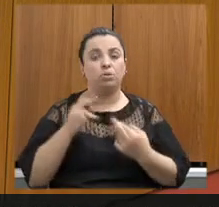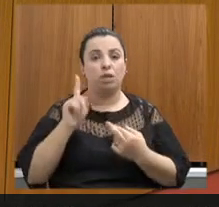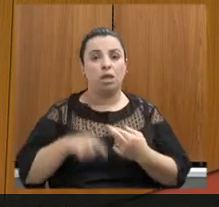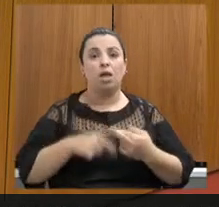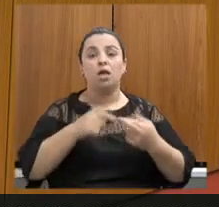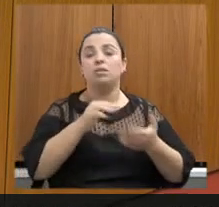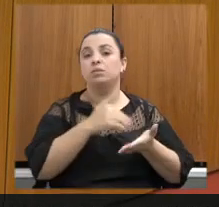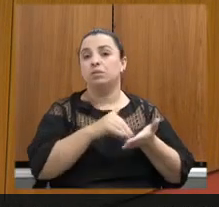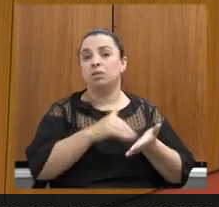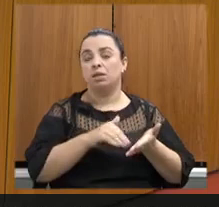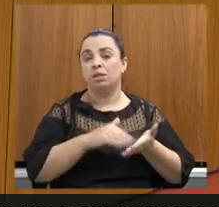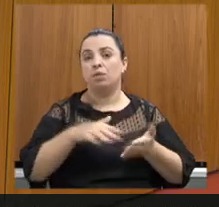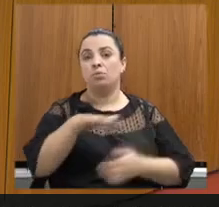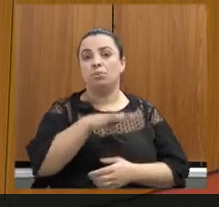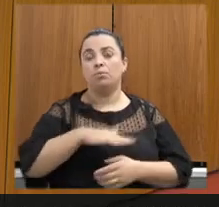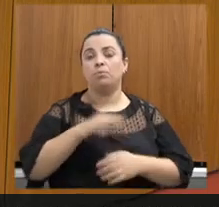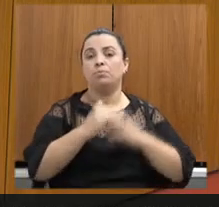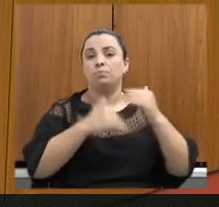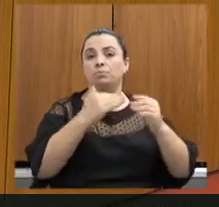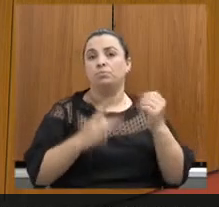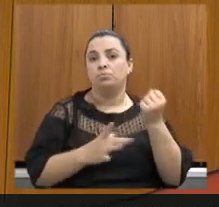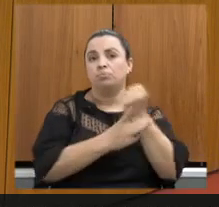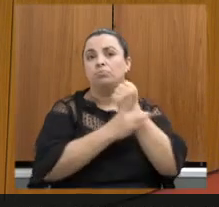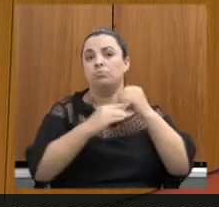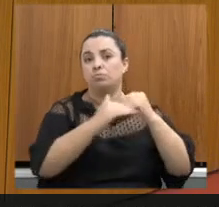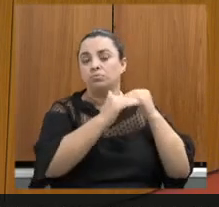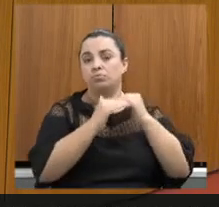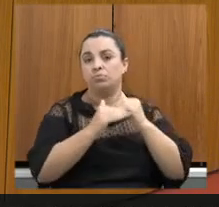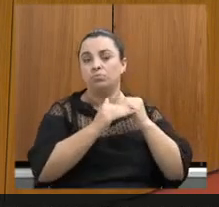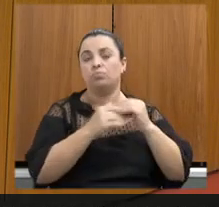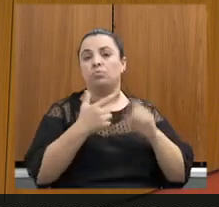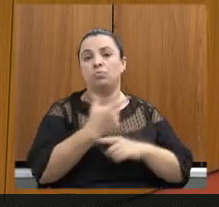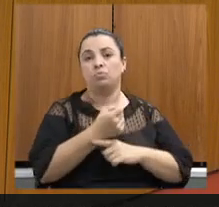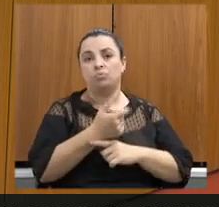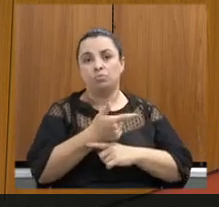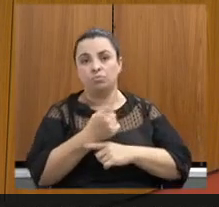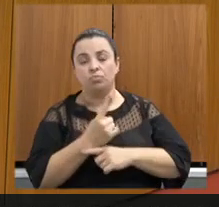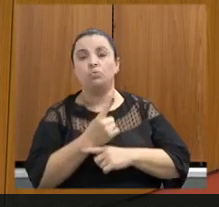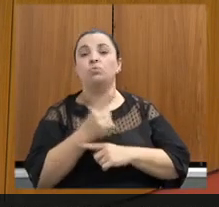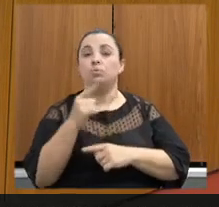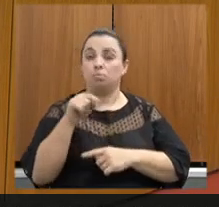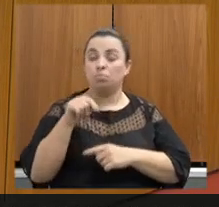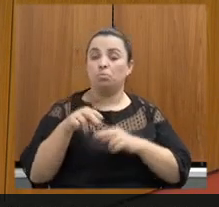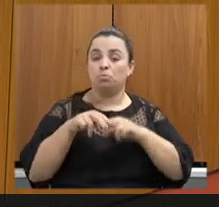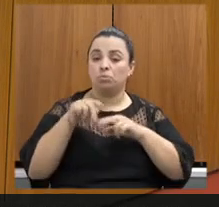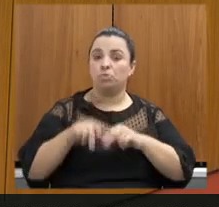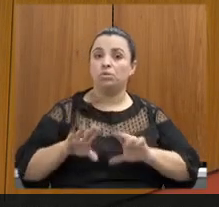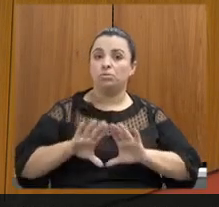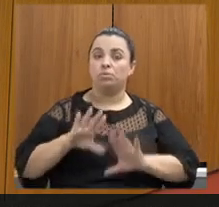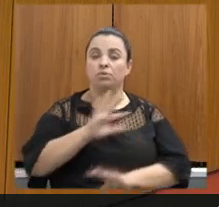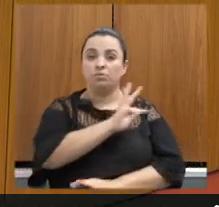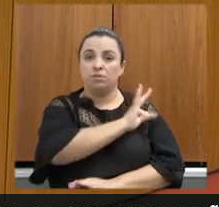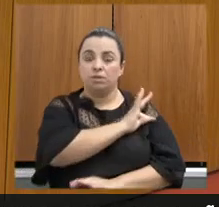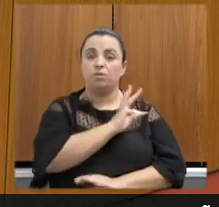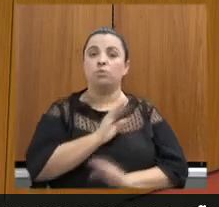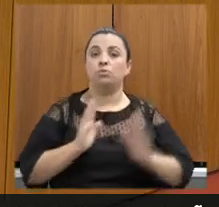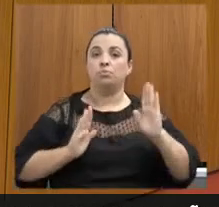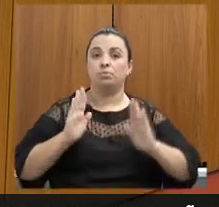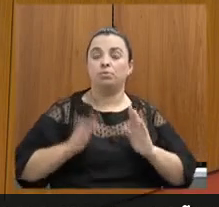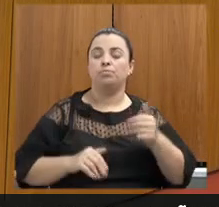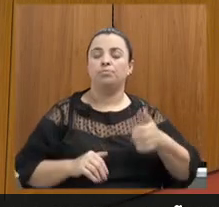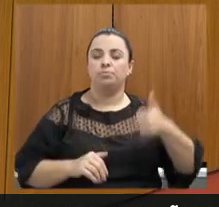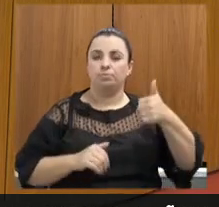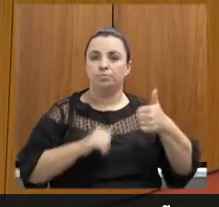Meio Ambiente e Desenvolvimento, sustentável em 2021, no âmbito da Assembleia, fiscaliza, considerando o período de 1º de janeiro a